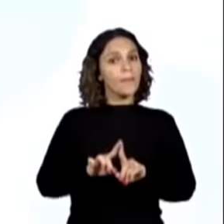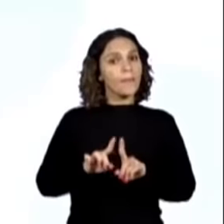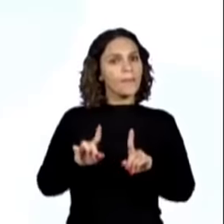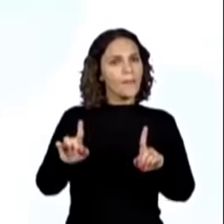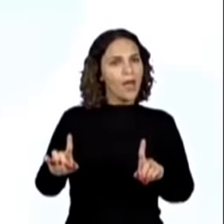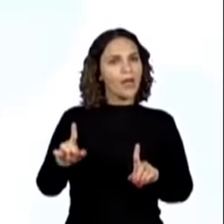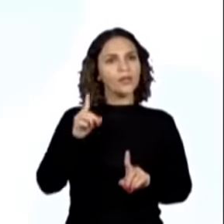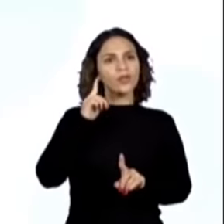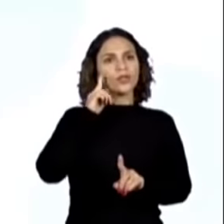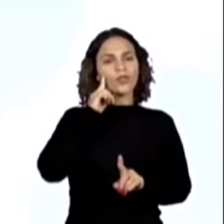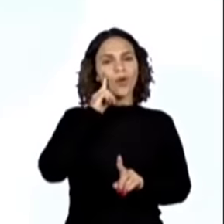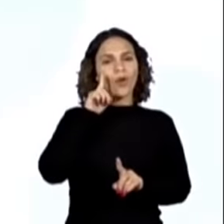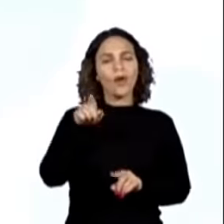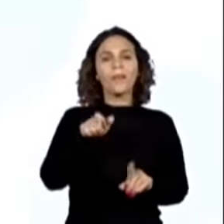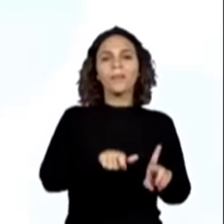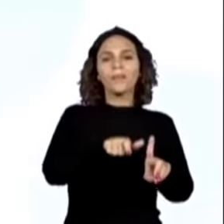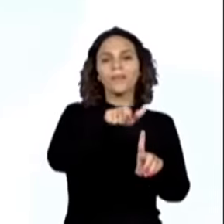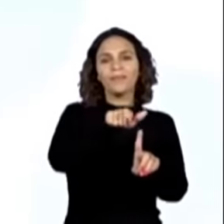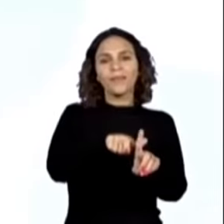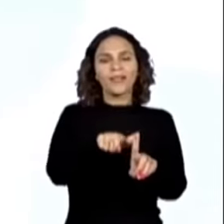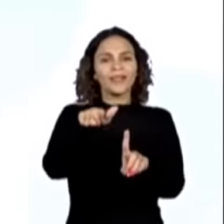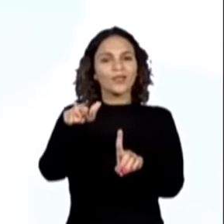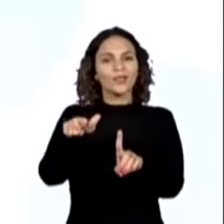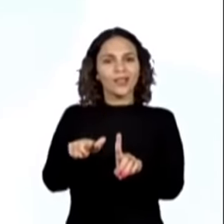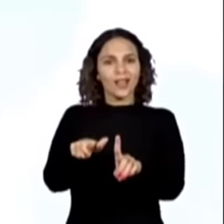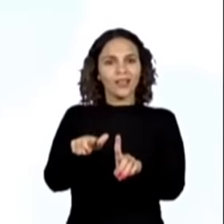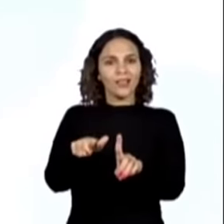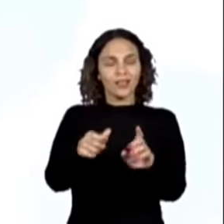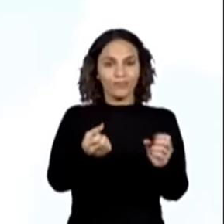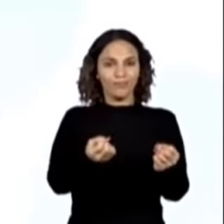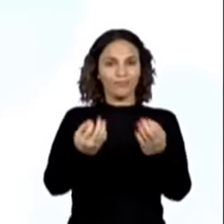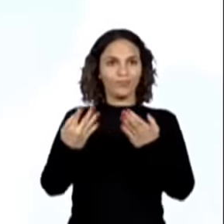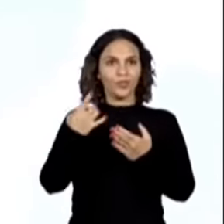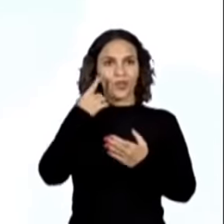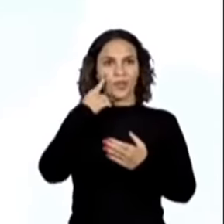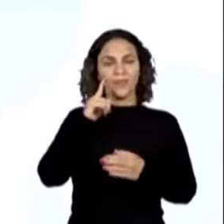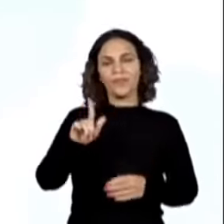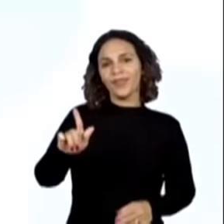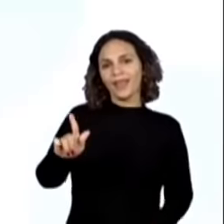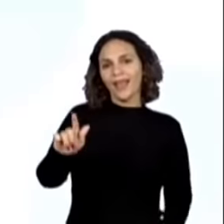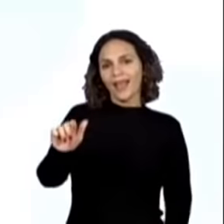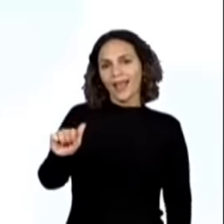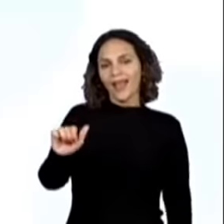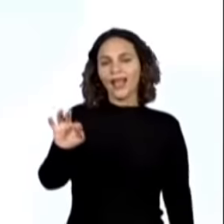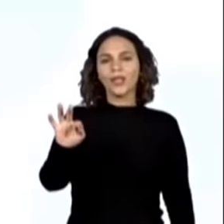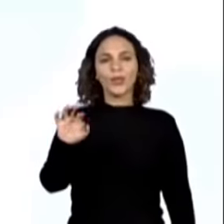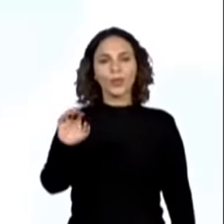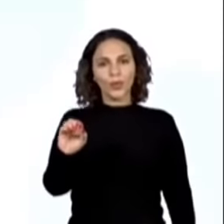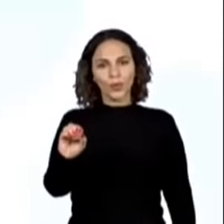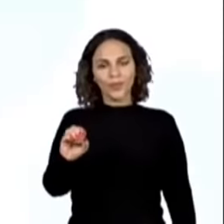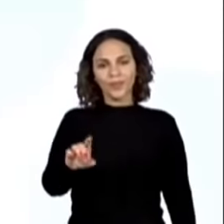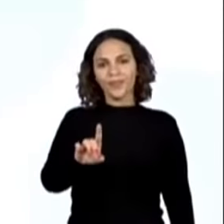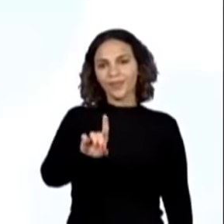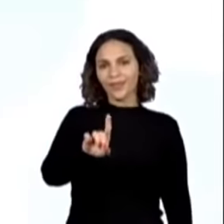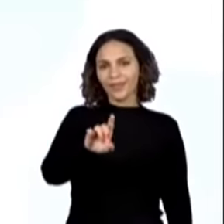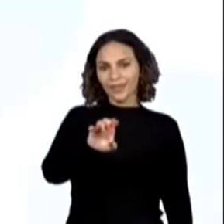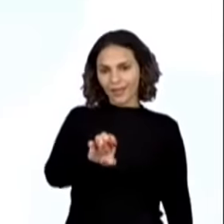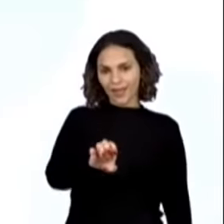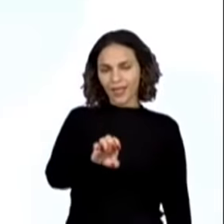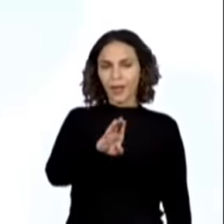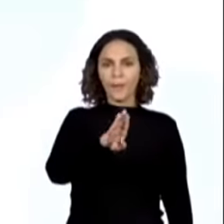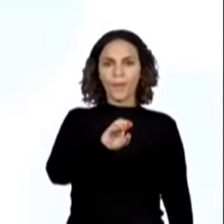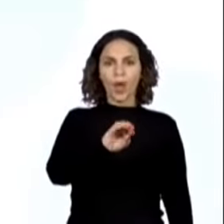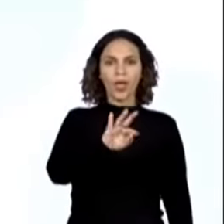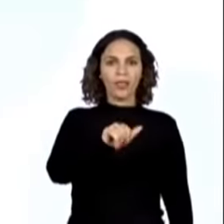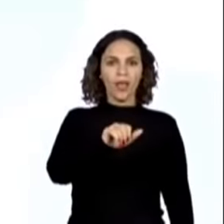como nome os personagens destacados. Gato de botas. Gato de